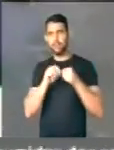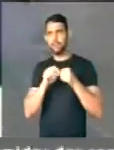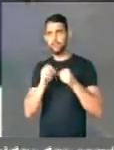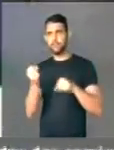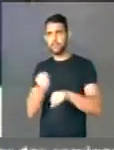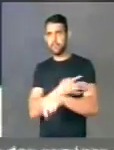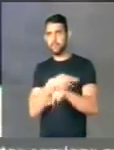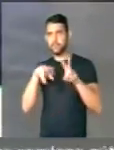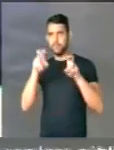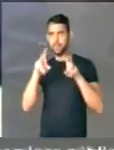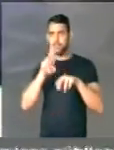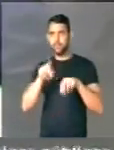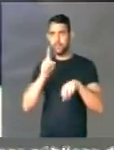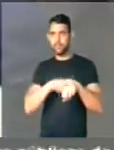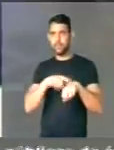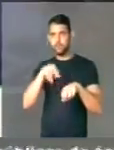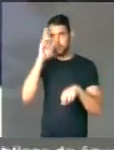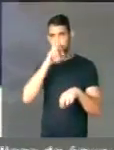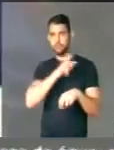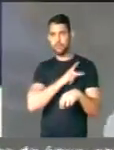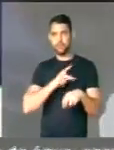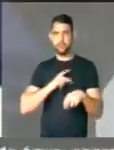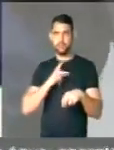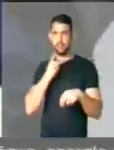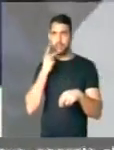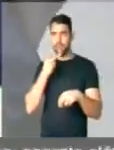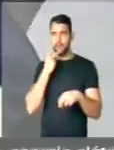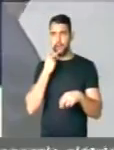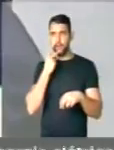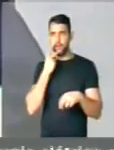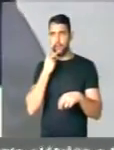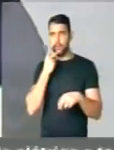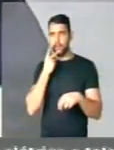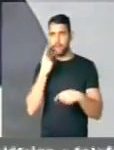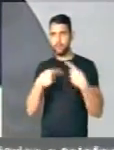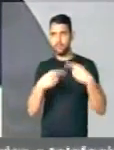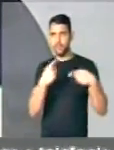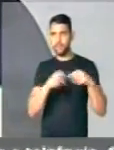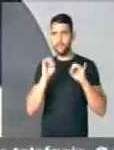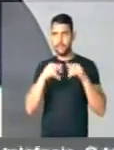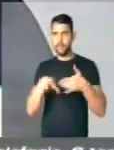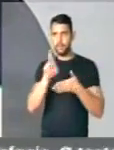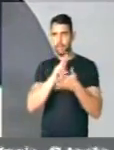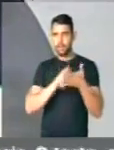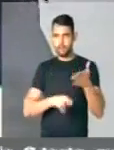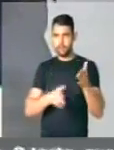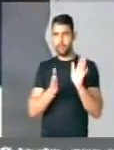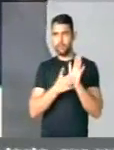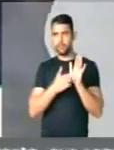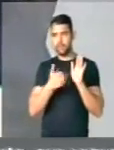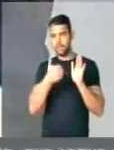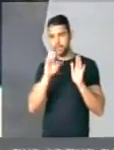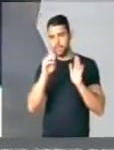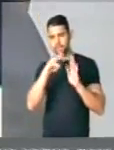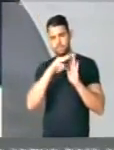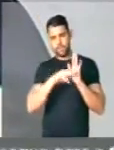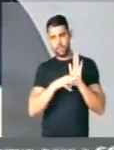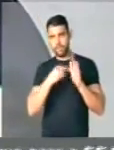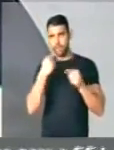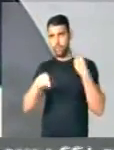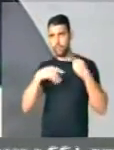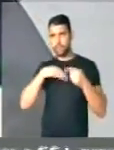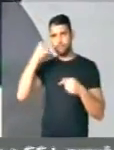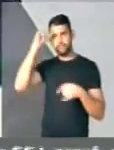sensível. Mas eu uso esse espaço, senhor presidente, para destacar a discussão final do relatório das 10 medidas de